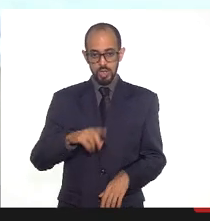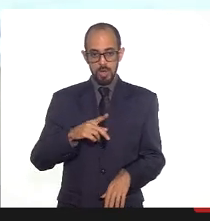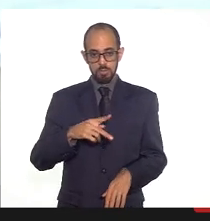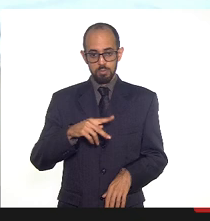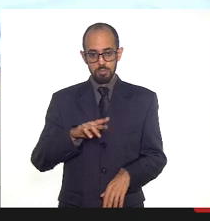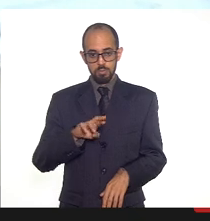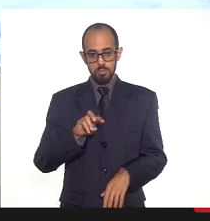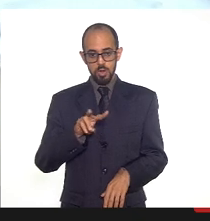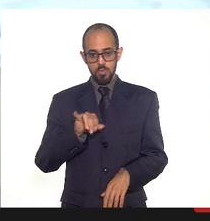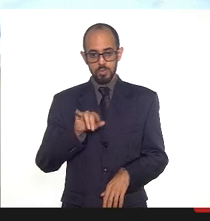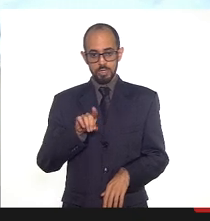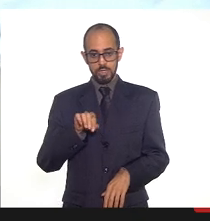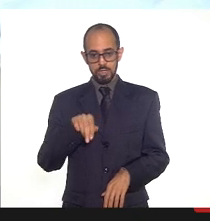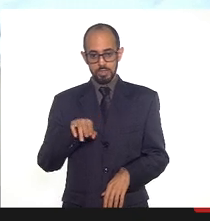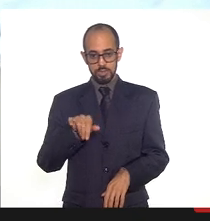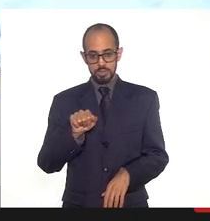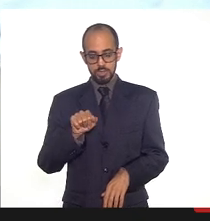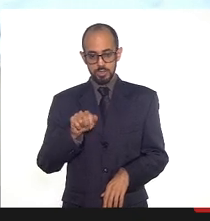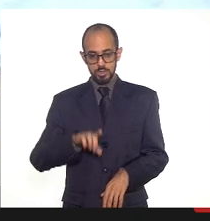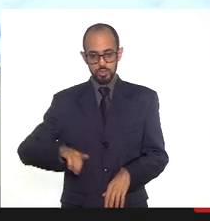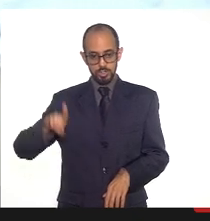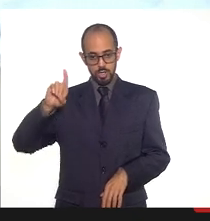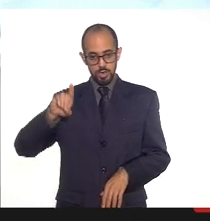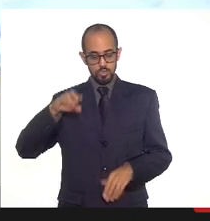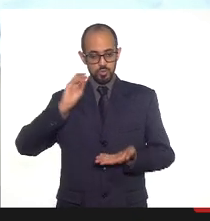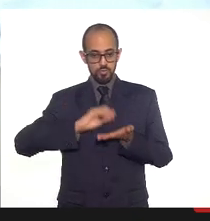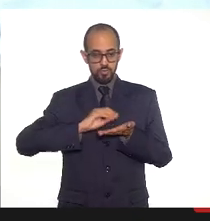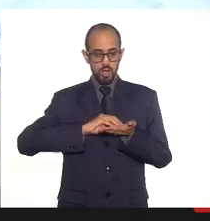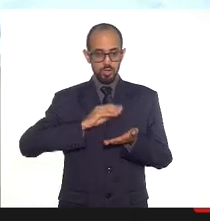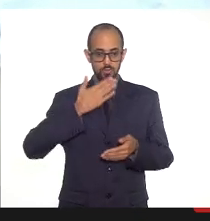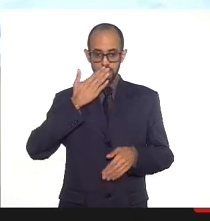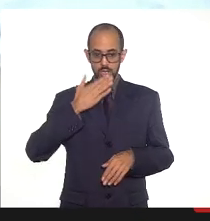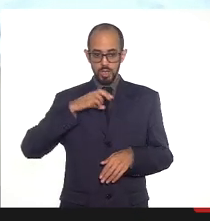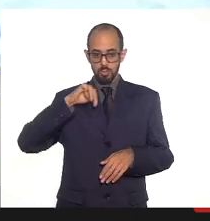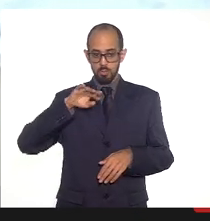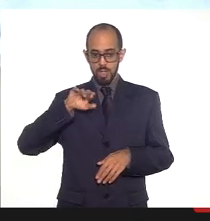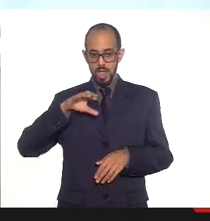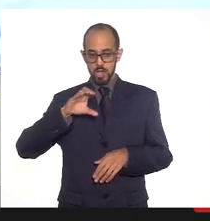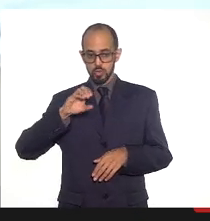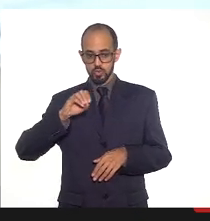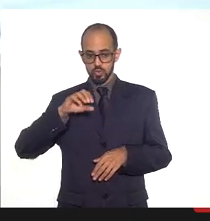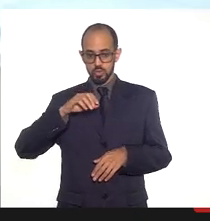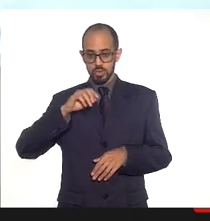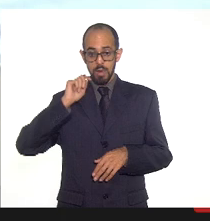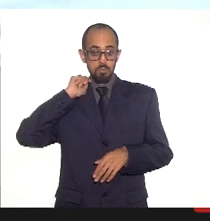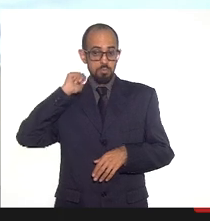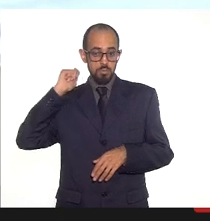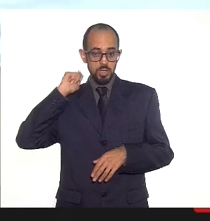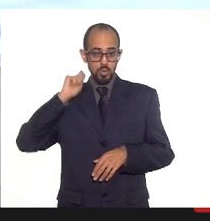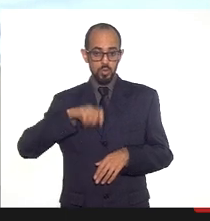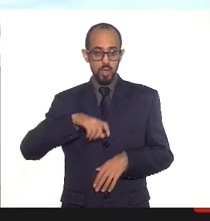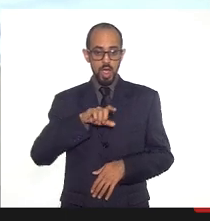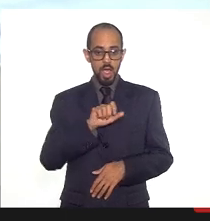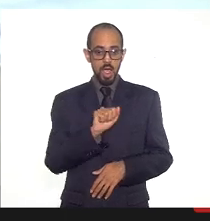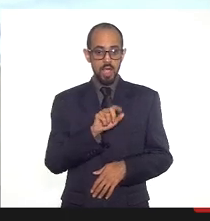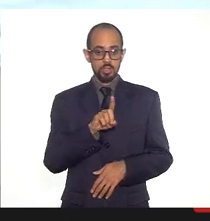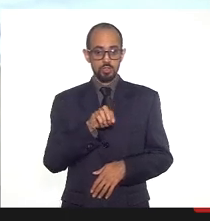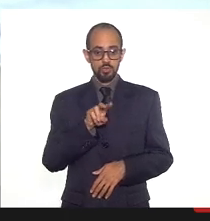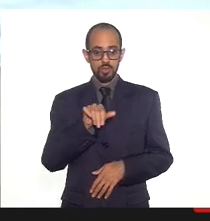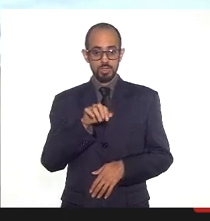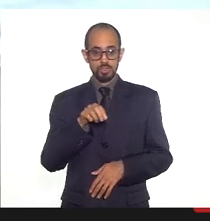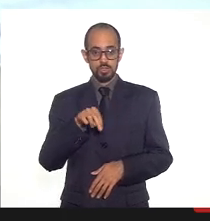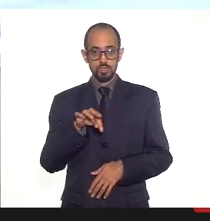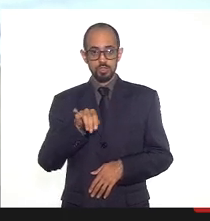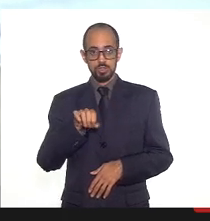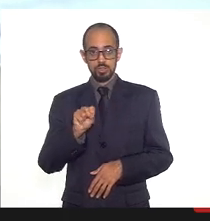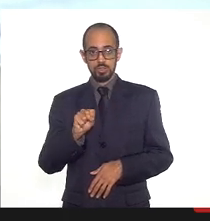janeiro, falta fevereiro, março e abril e o Adventista a gente está acertando